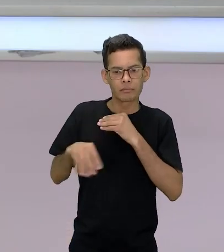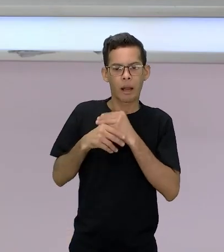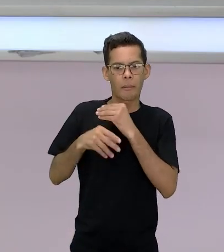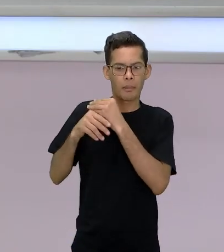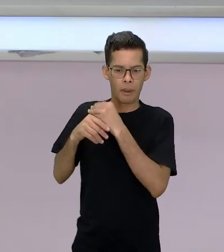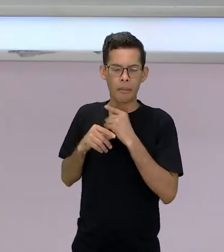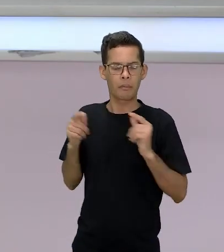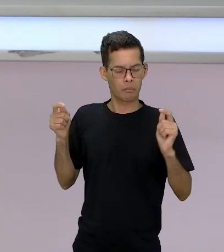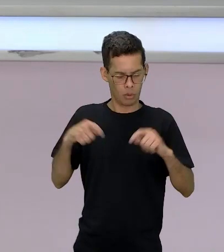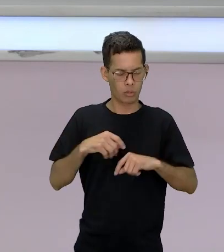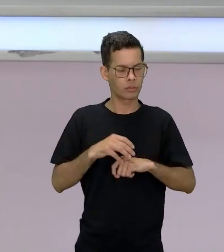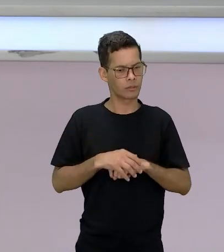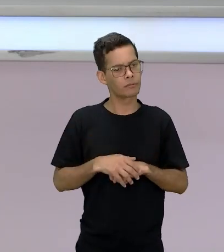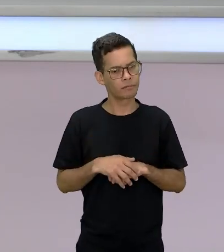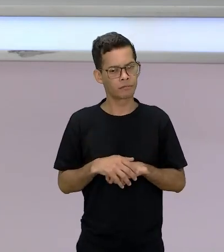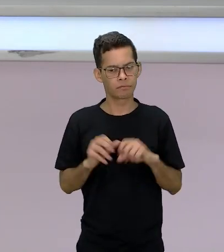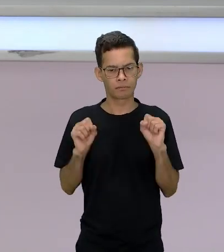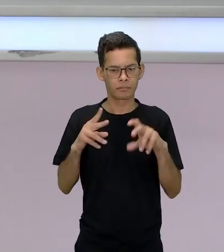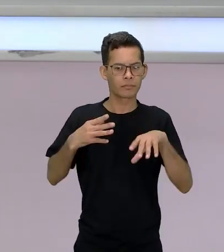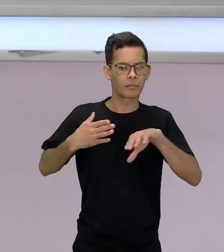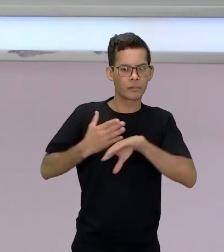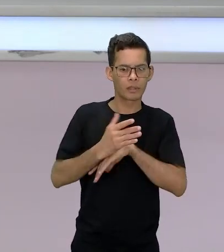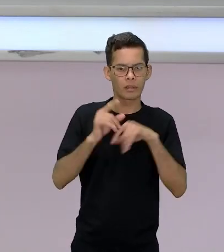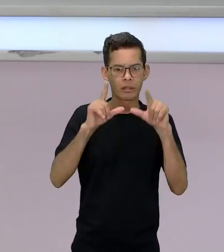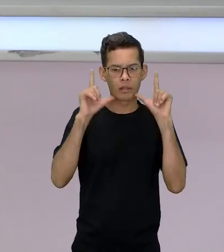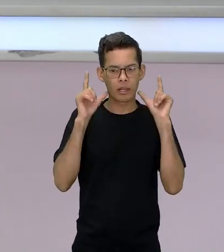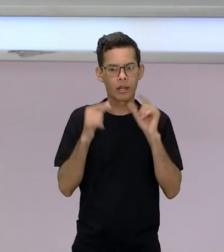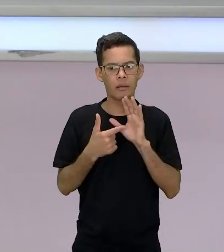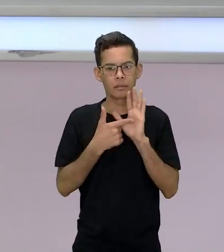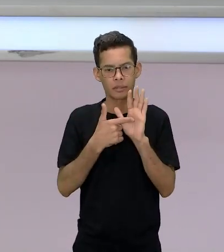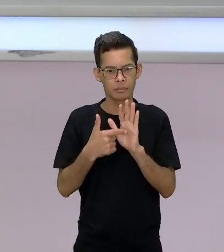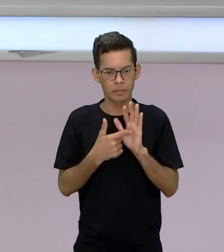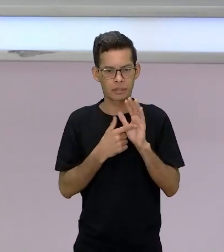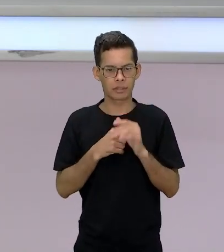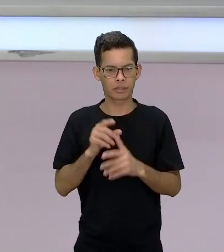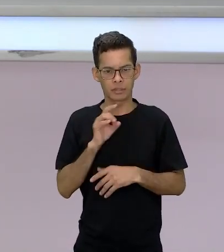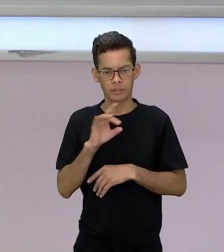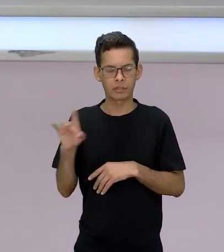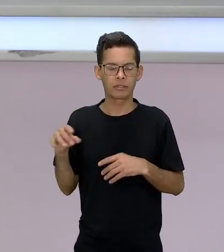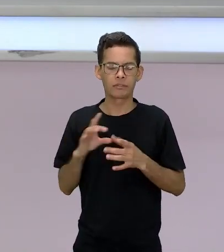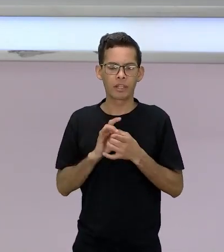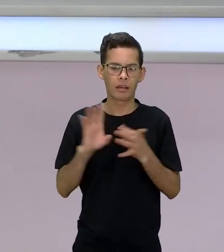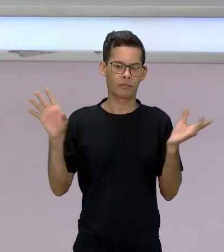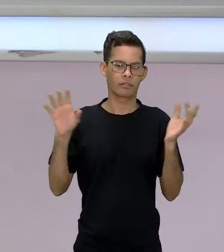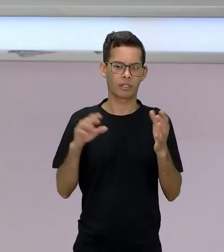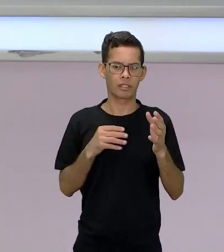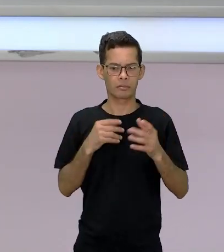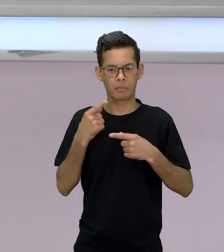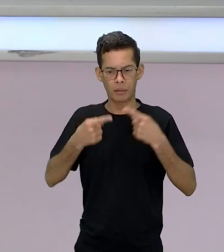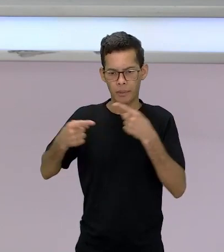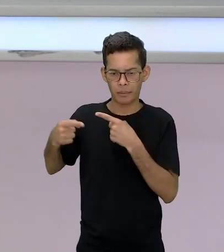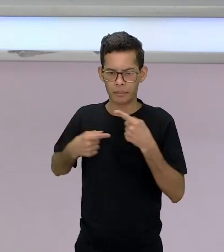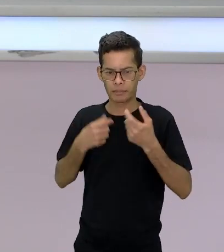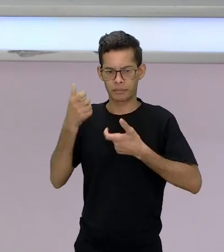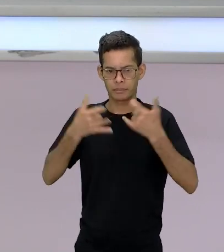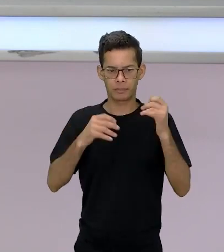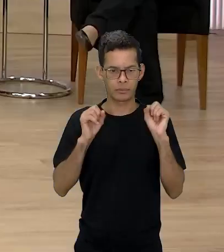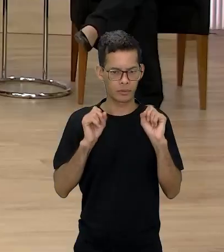aqui. É só entrar, entrar, aí então se apresentem e fiquem à vontade para discutir.